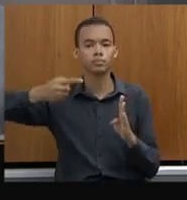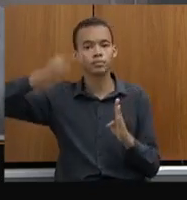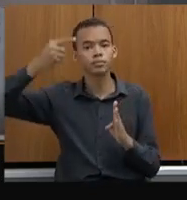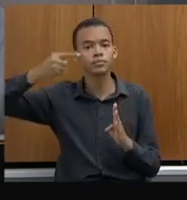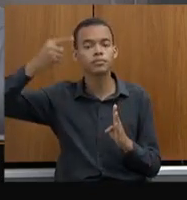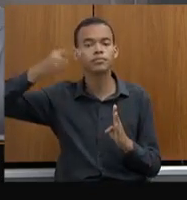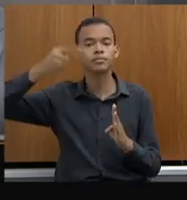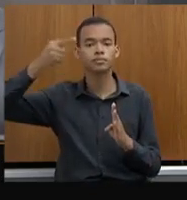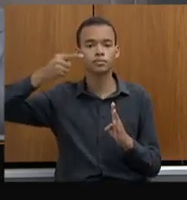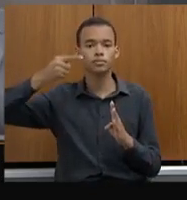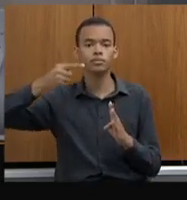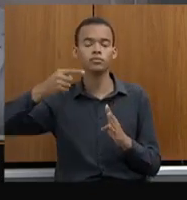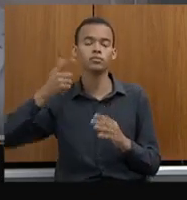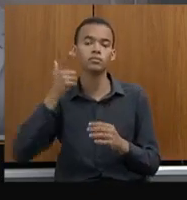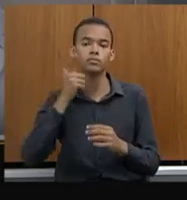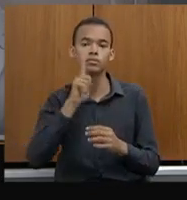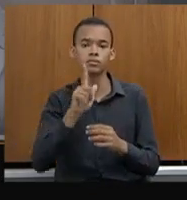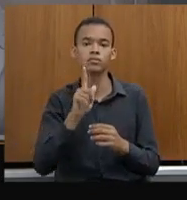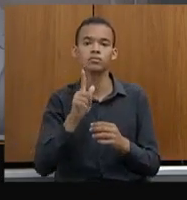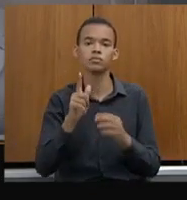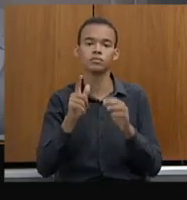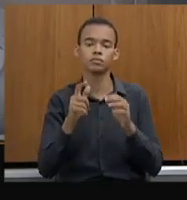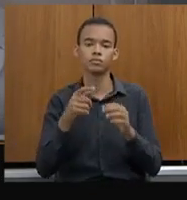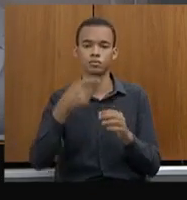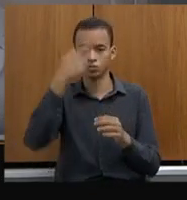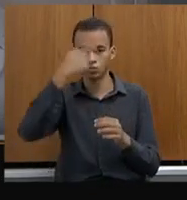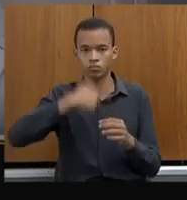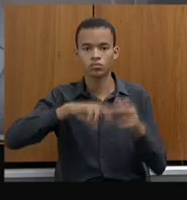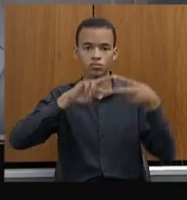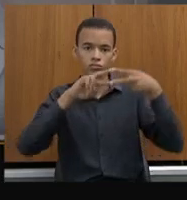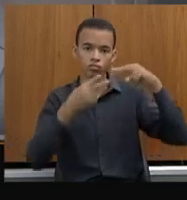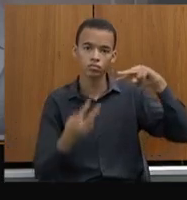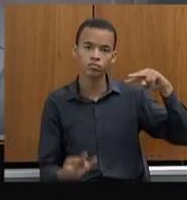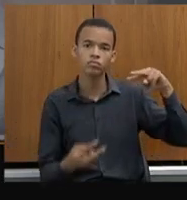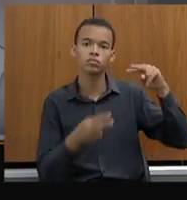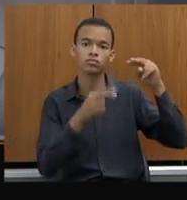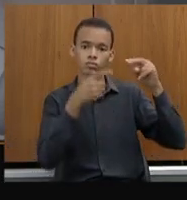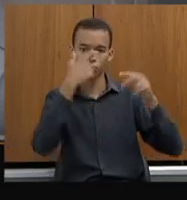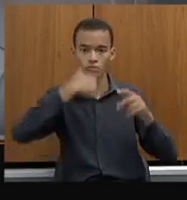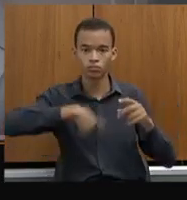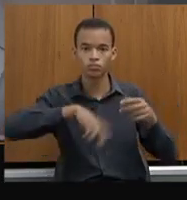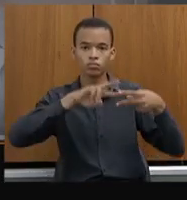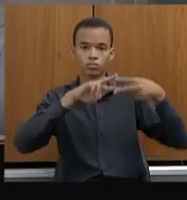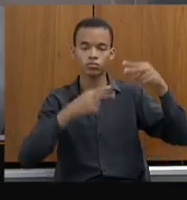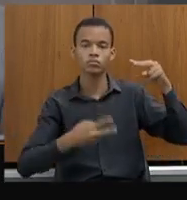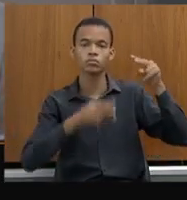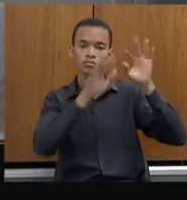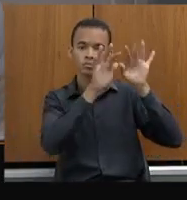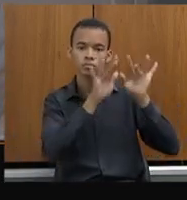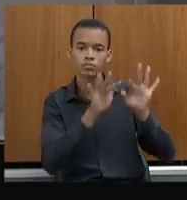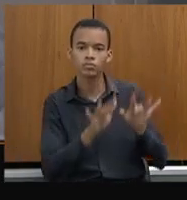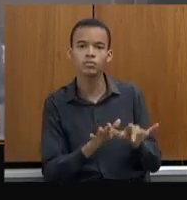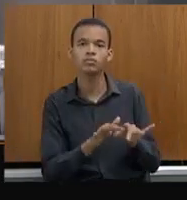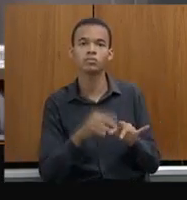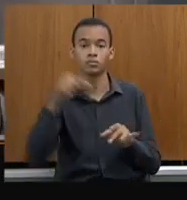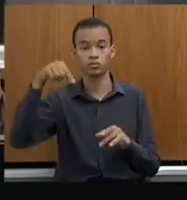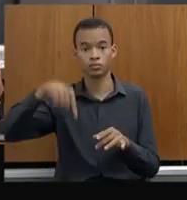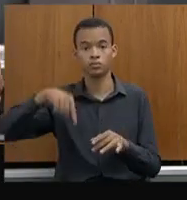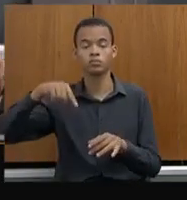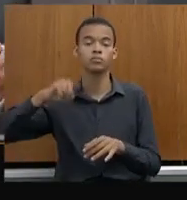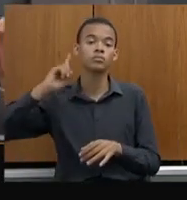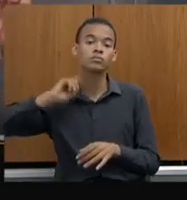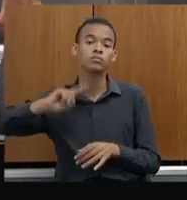de dados no Banco de Perfis Genéticos. E não só em termos de inserção, mas hoje Minas Gerais